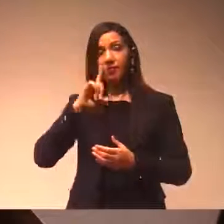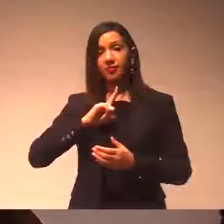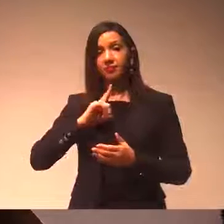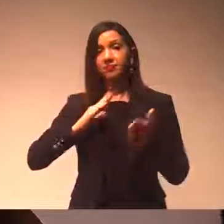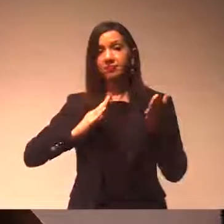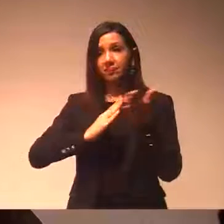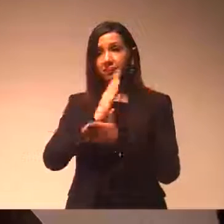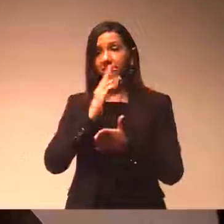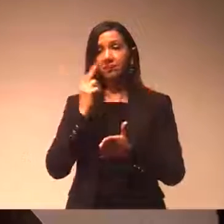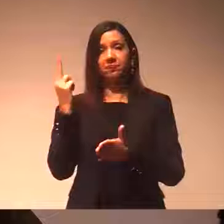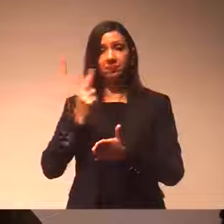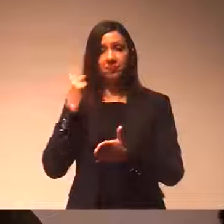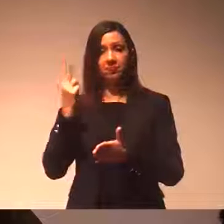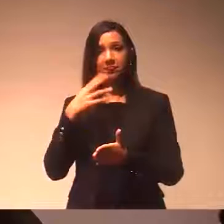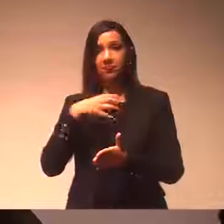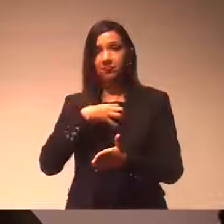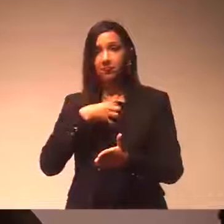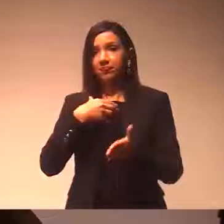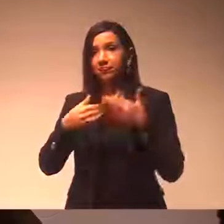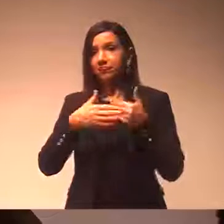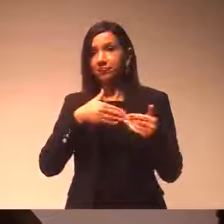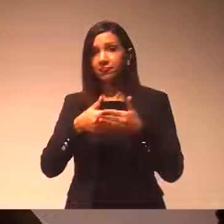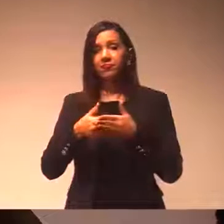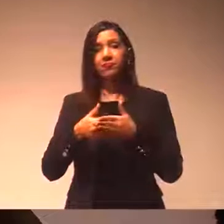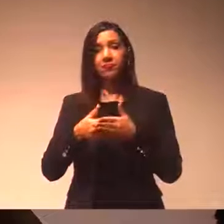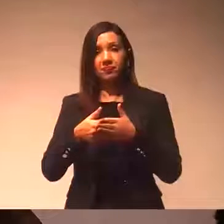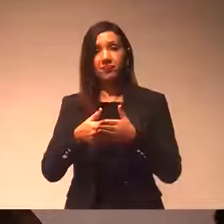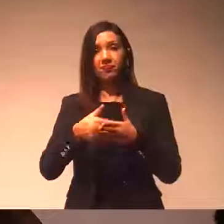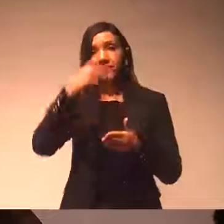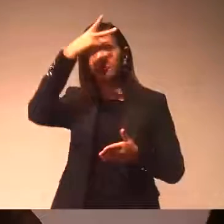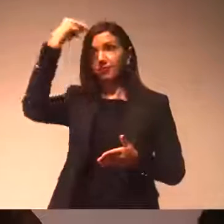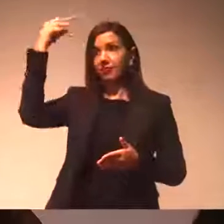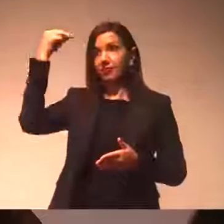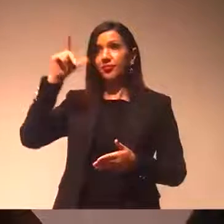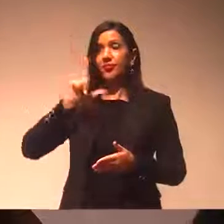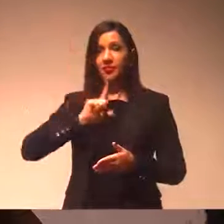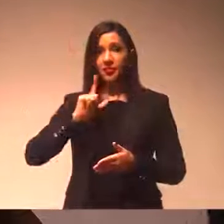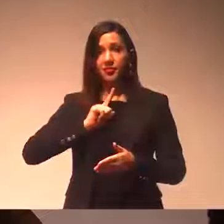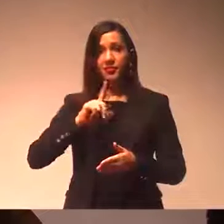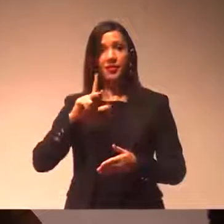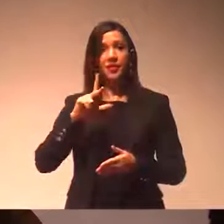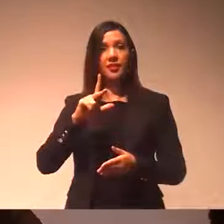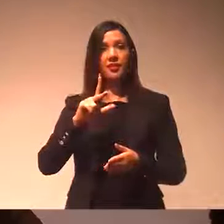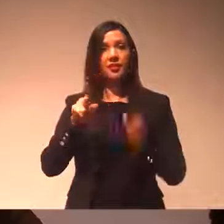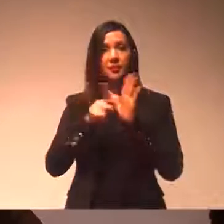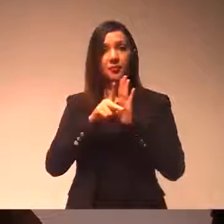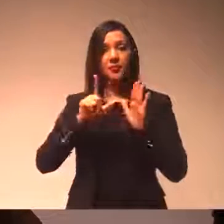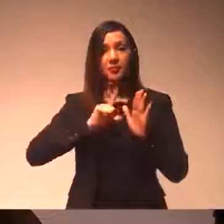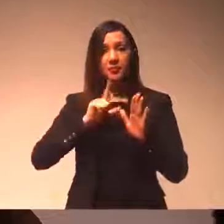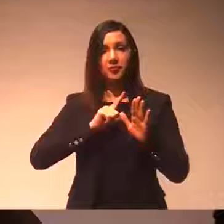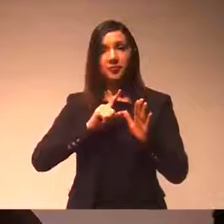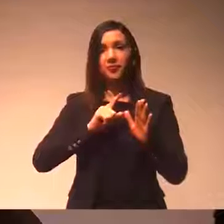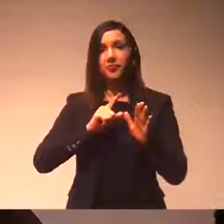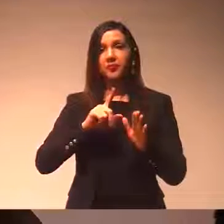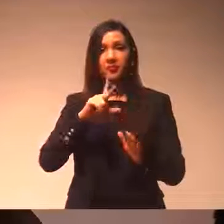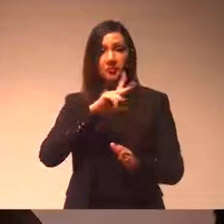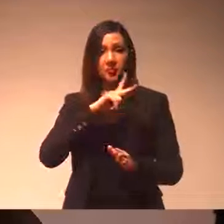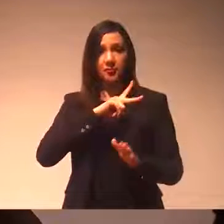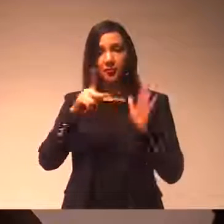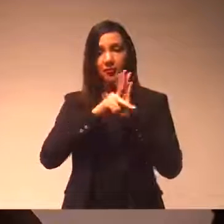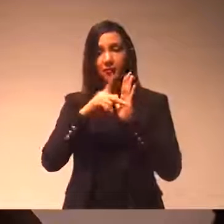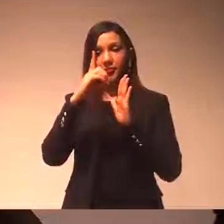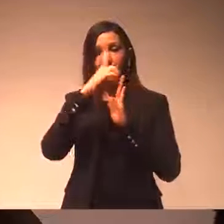aprovado não dava de forma alguma o poder ao prefeito de fazer privatizações, por exemplo, através de